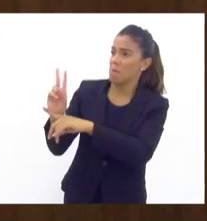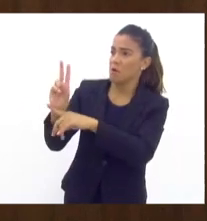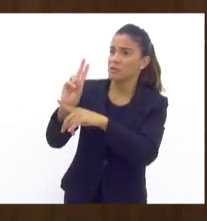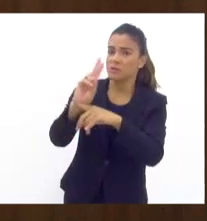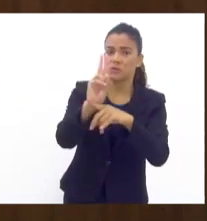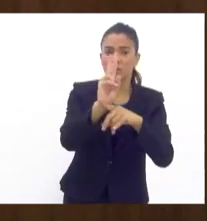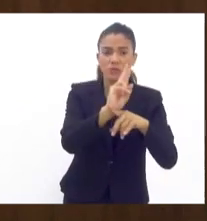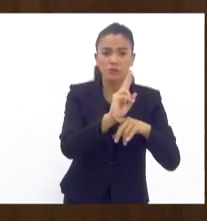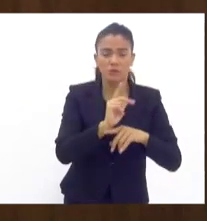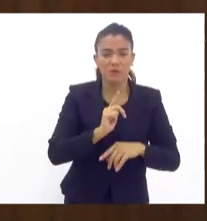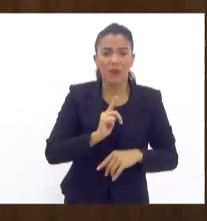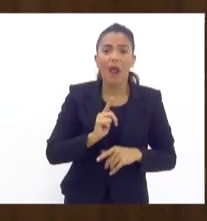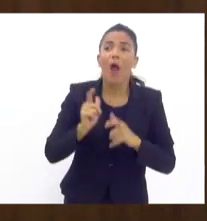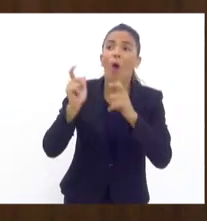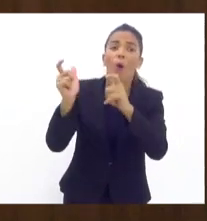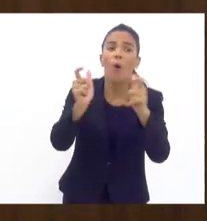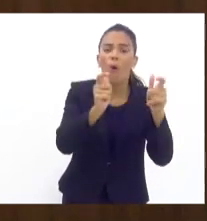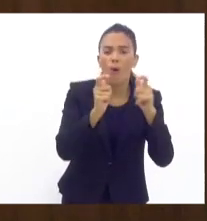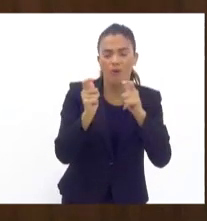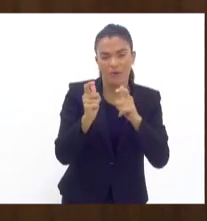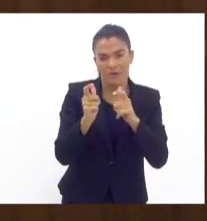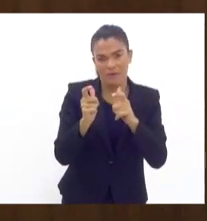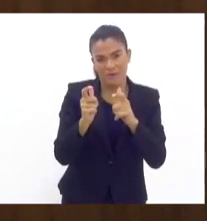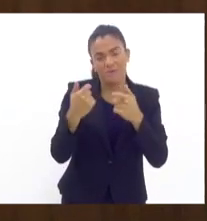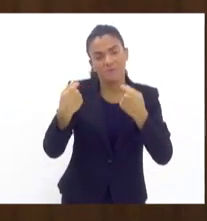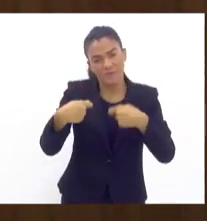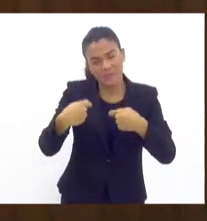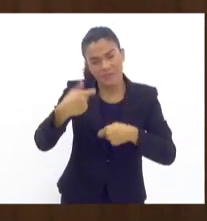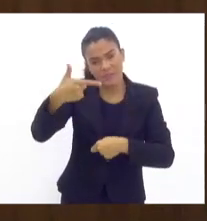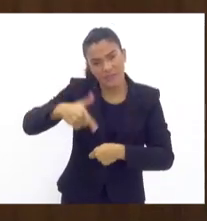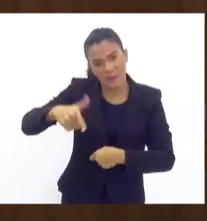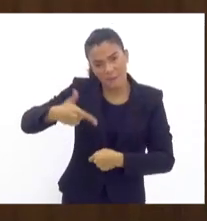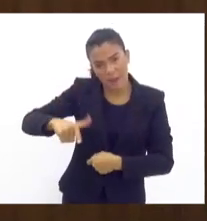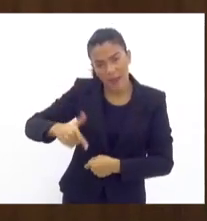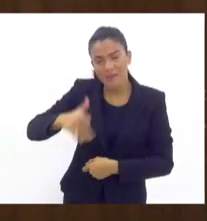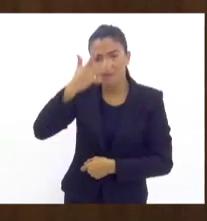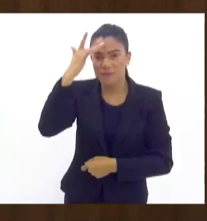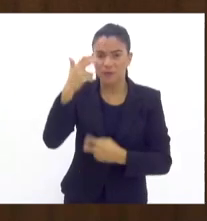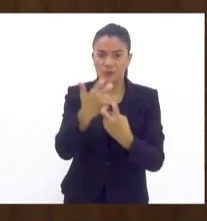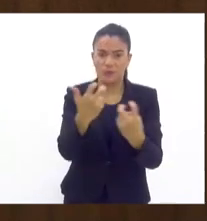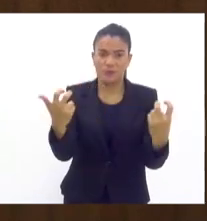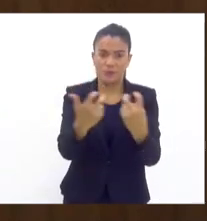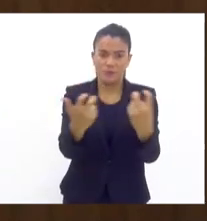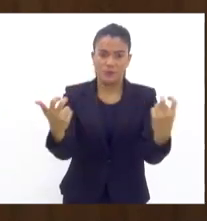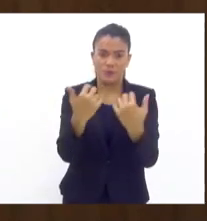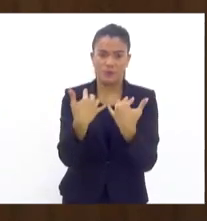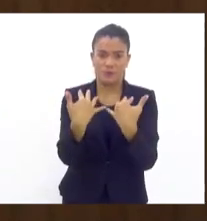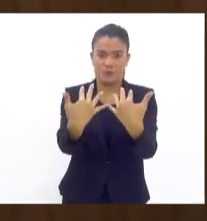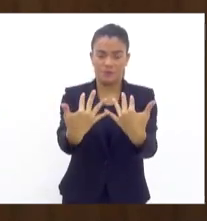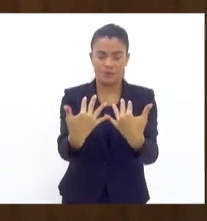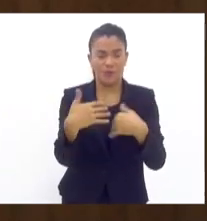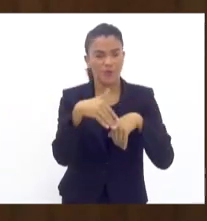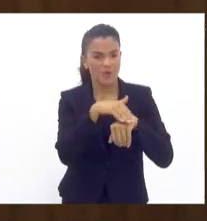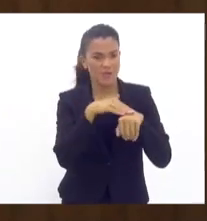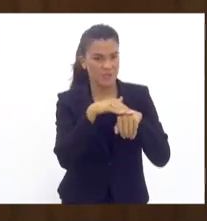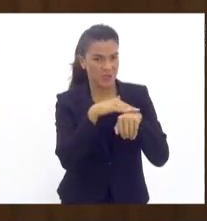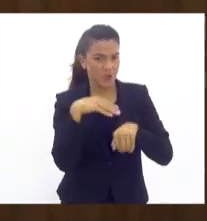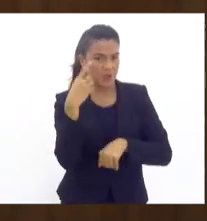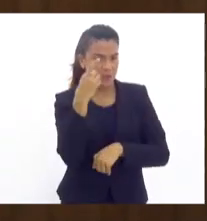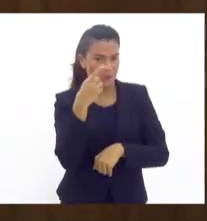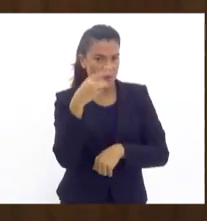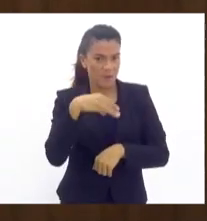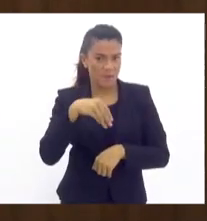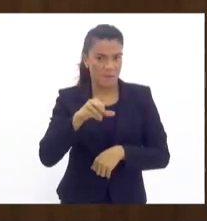estão livres. Deveria ter mais gente aqui nessa audiência pública, mas eu estava comentando com o deputado Márcio Galberto, os